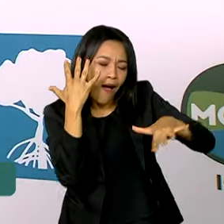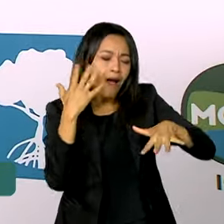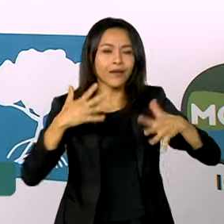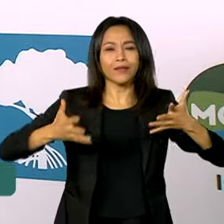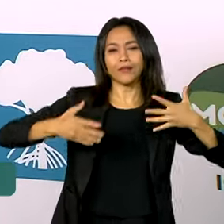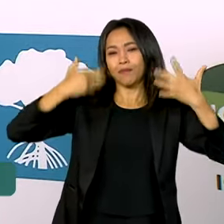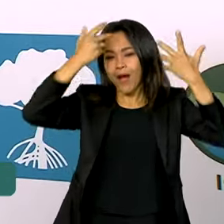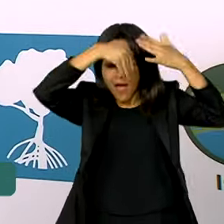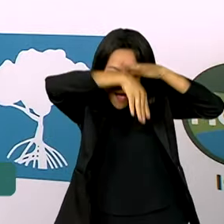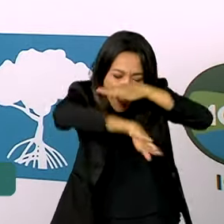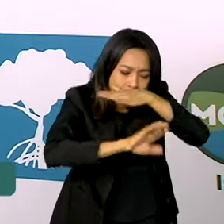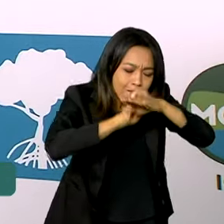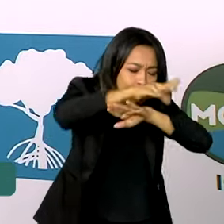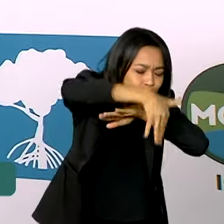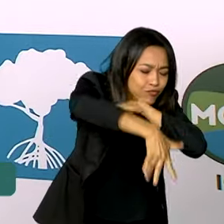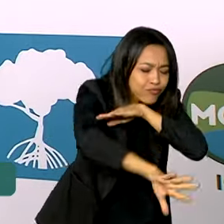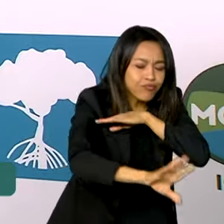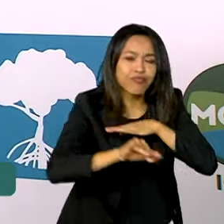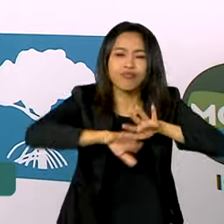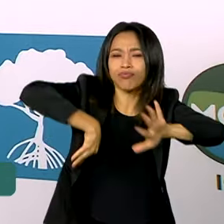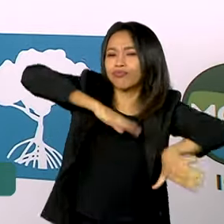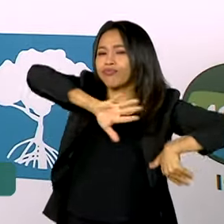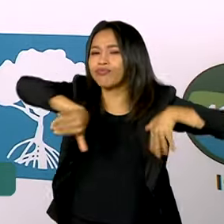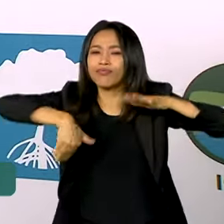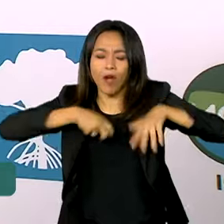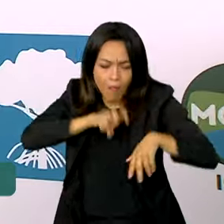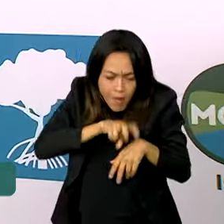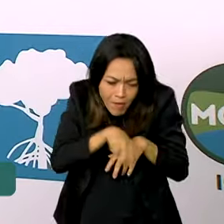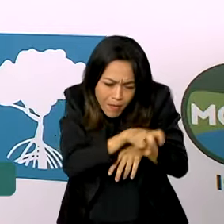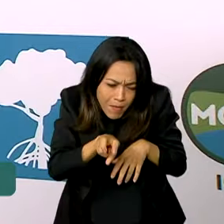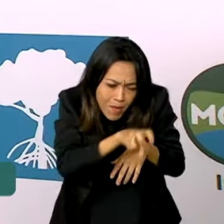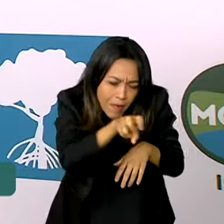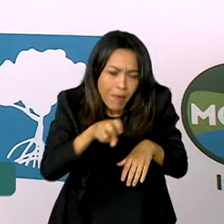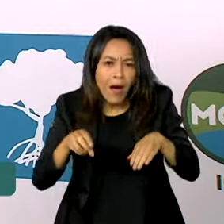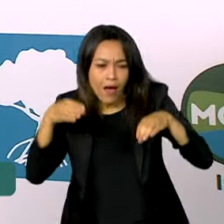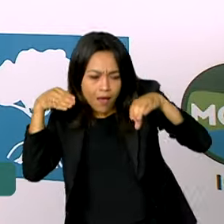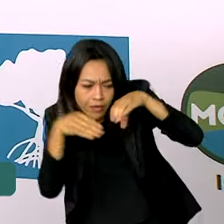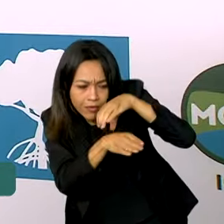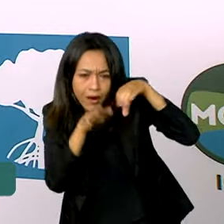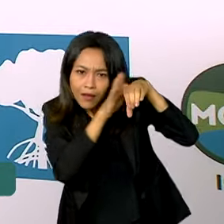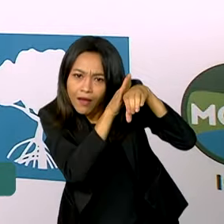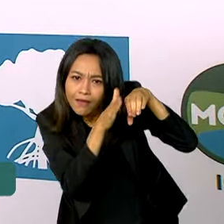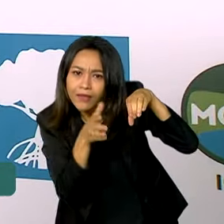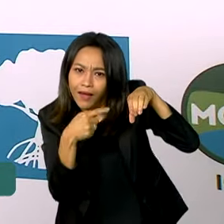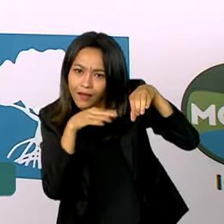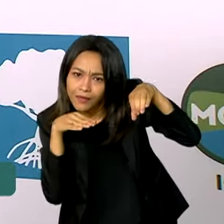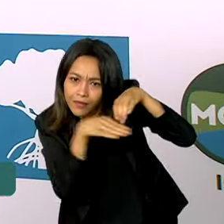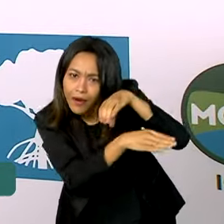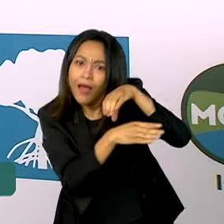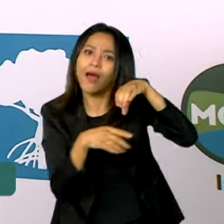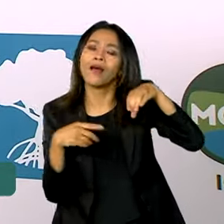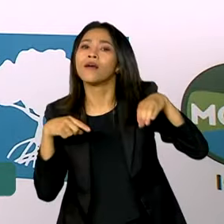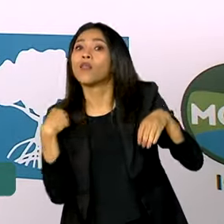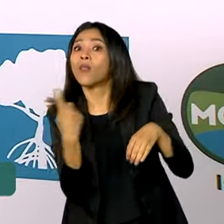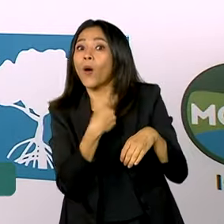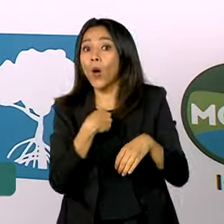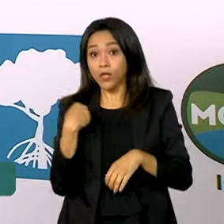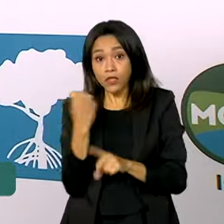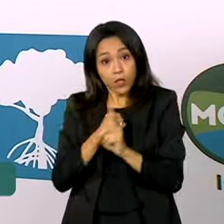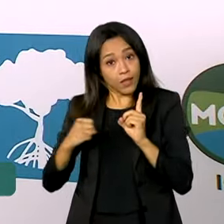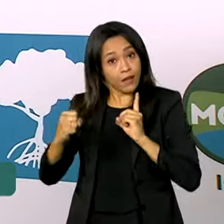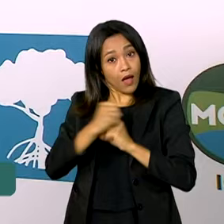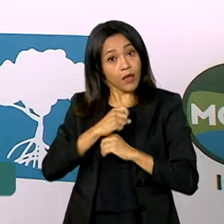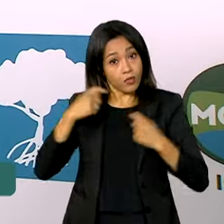cachoeira, entrar no mar, ver as vistas, fazer trilha, entrar nas cavernas, nós como sociedade civil devemos e